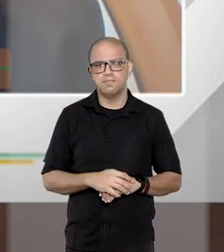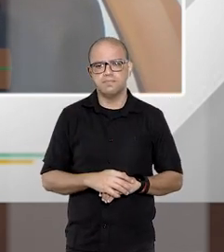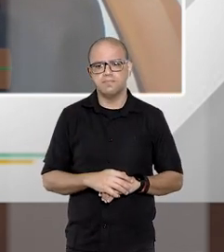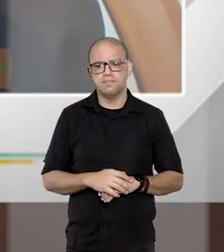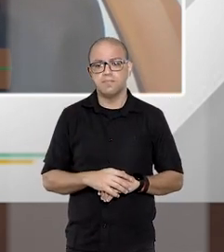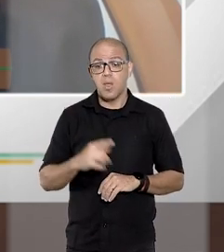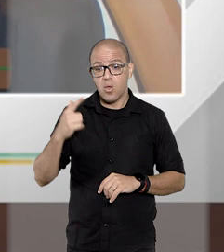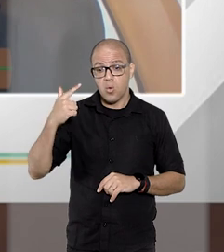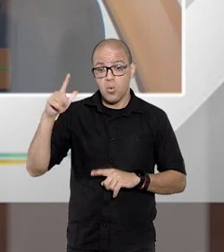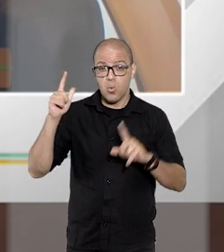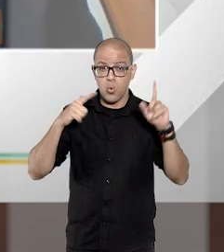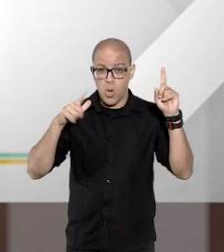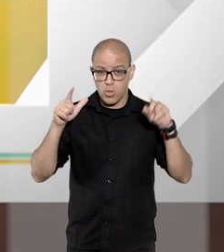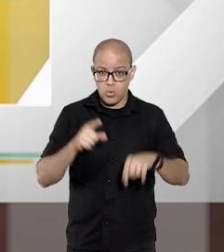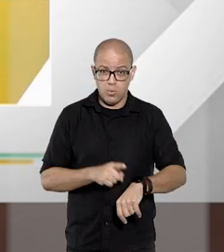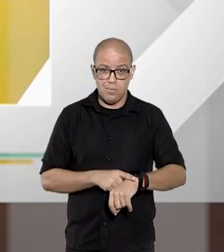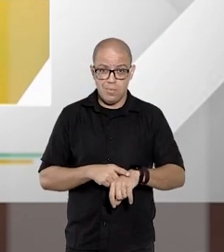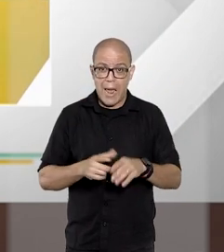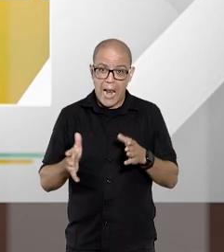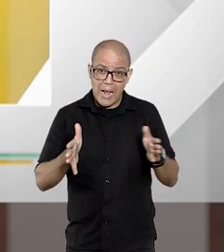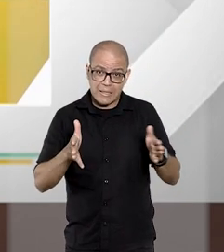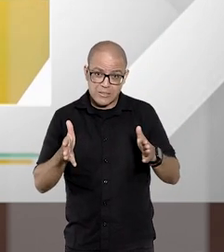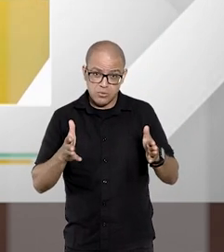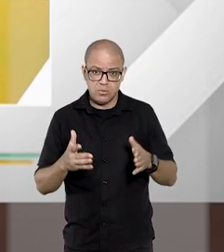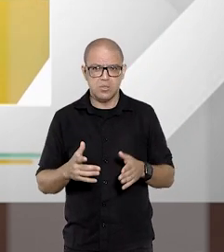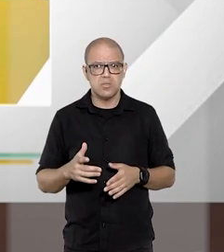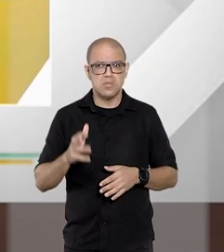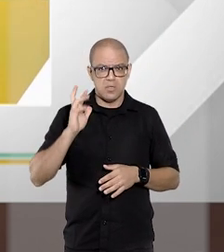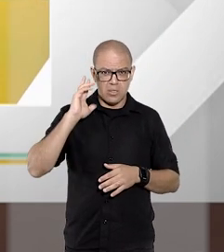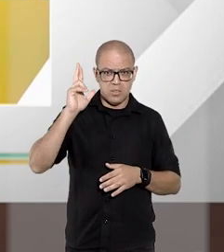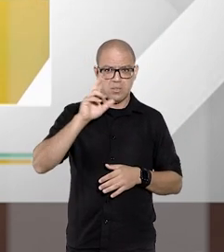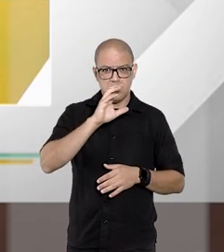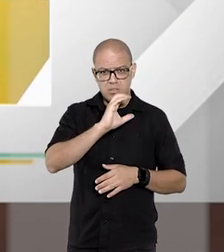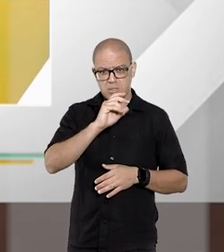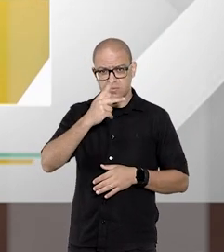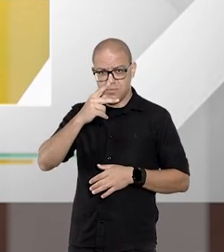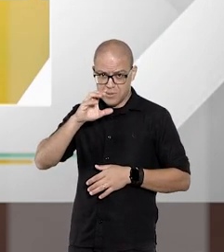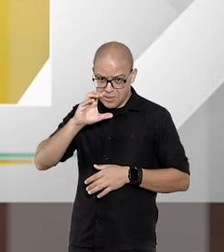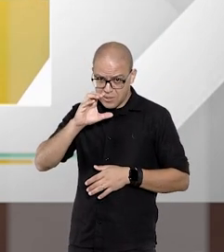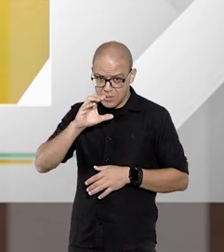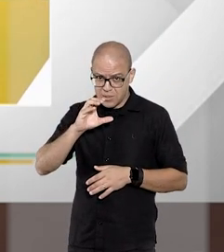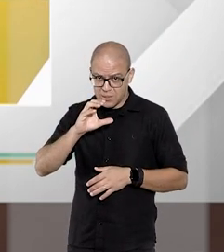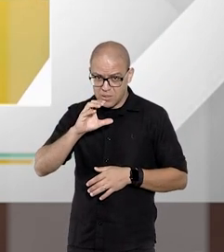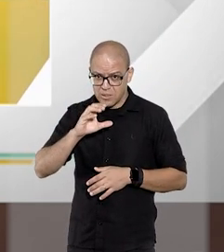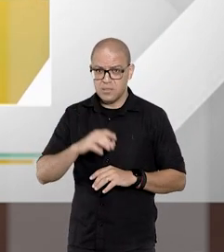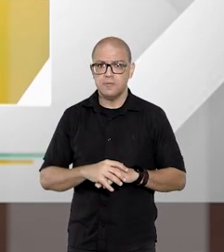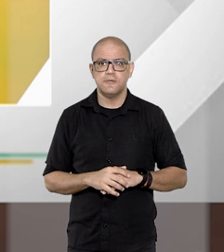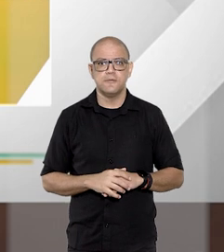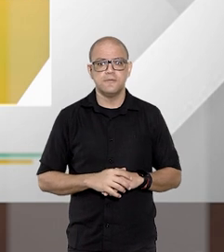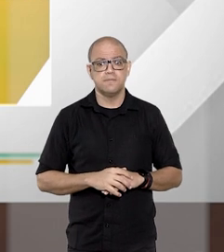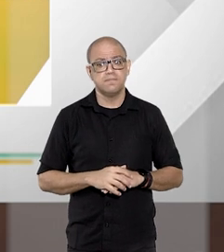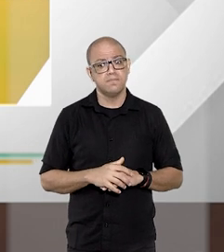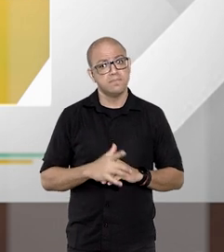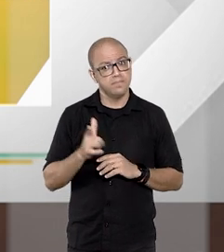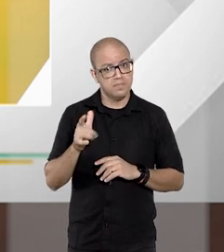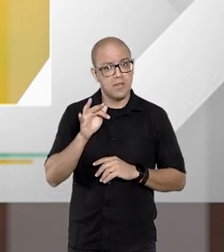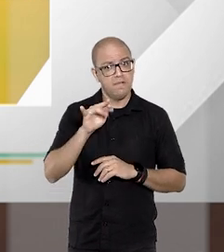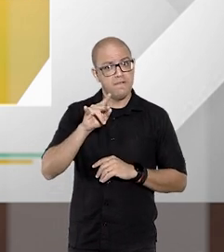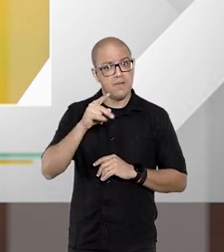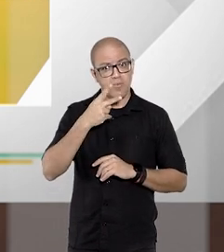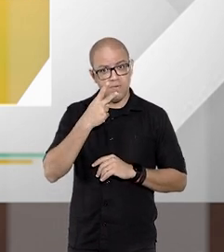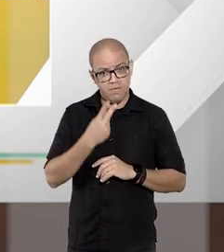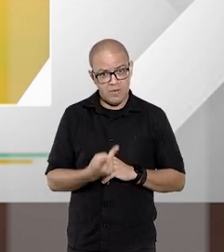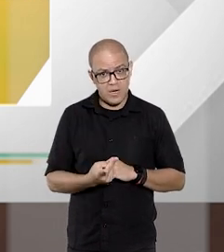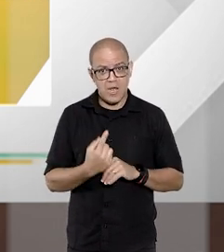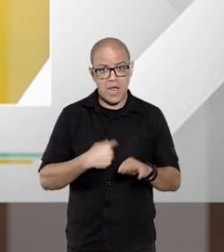e os demais prazos eles são regidos pelo CPC então? olha aí é como o Fabio